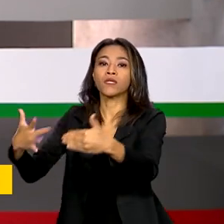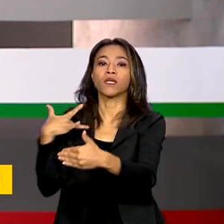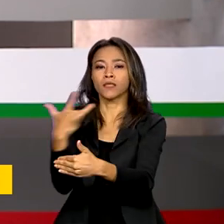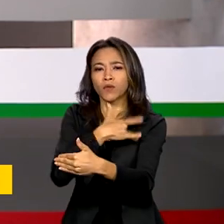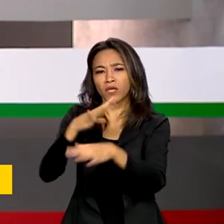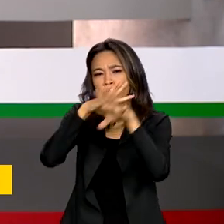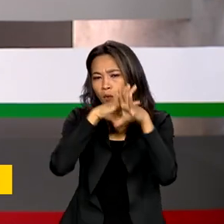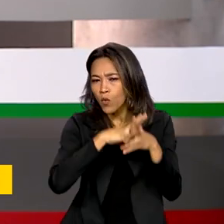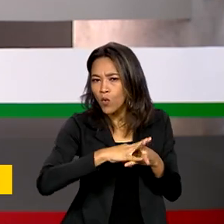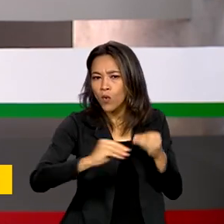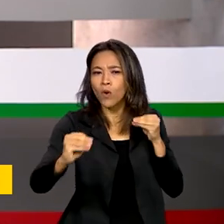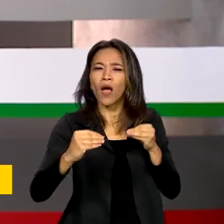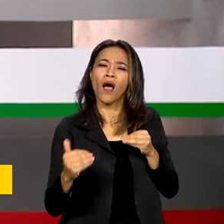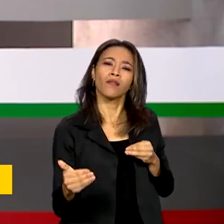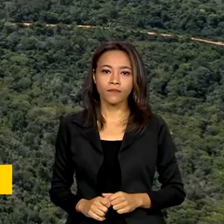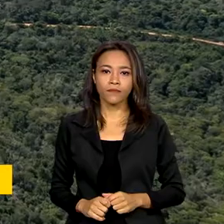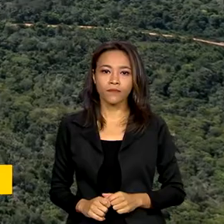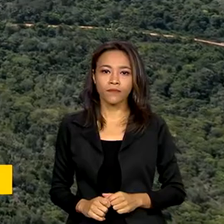2035.